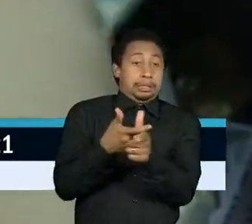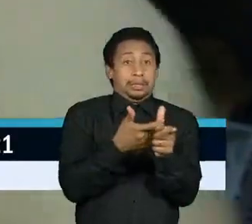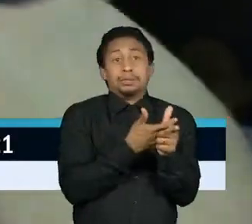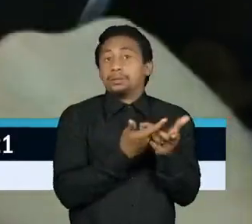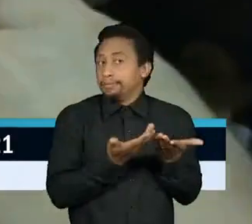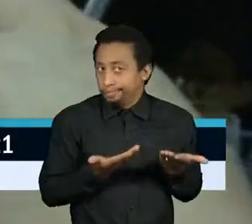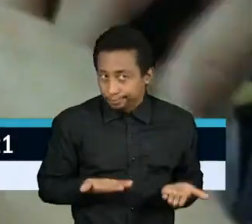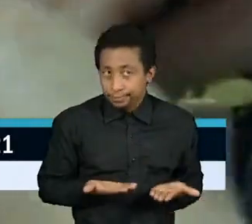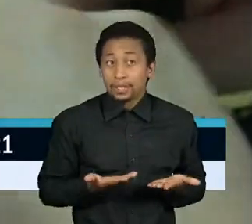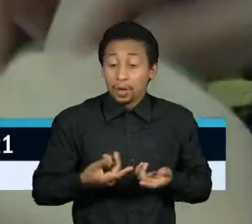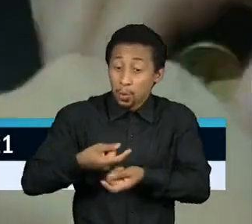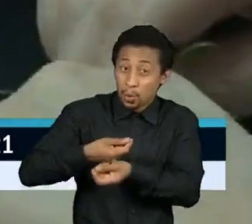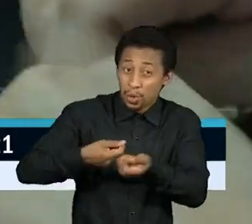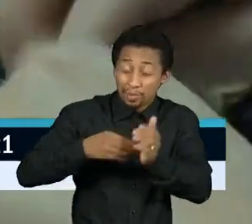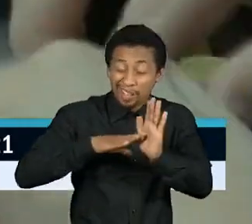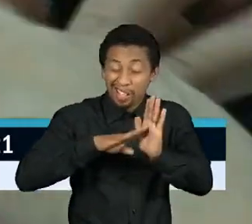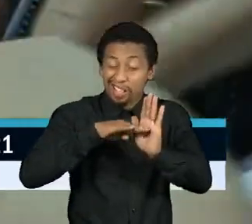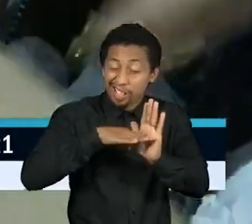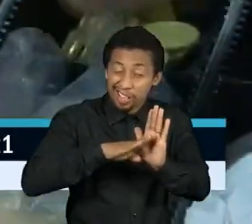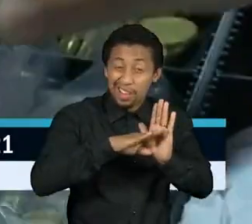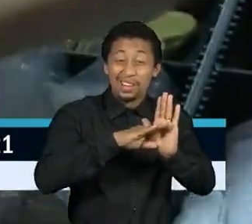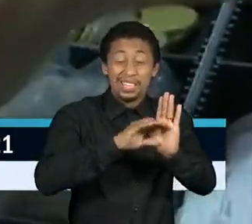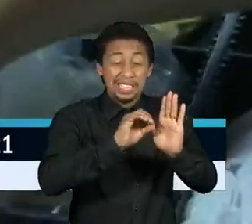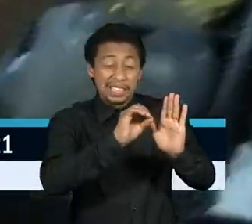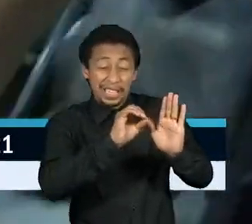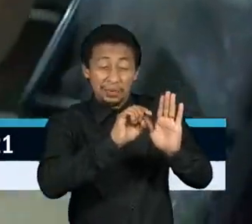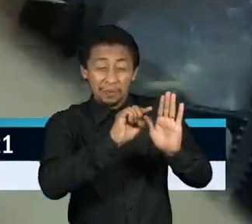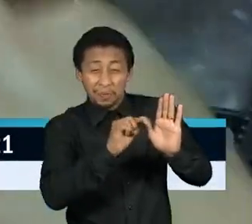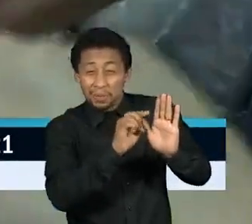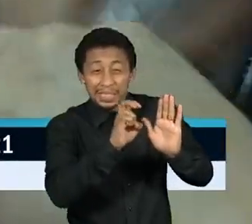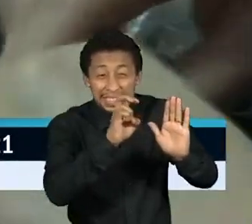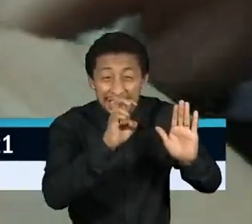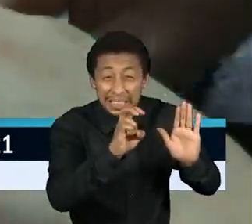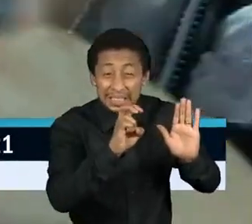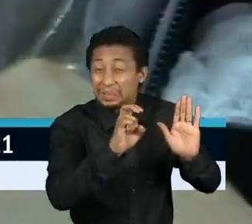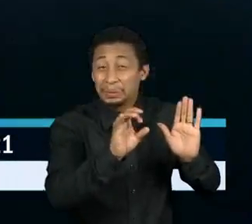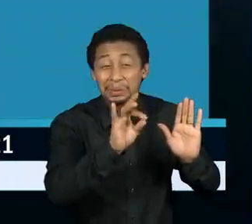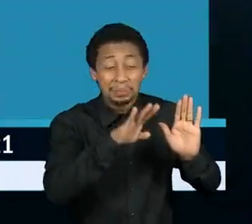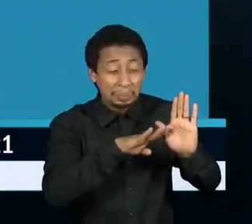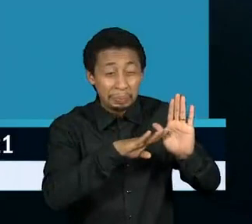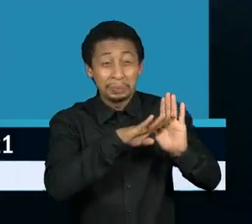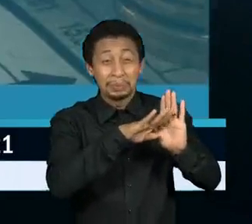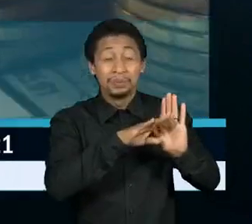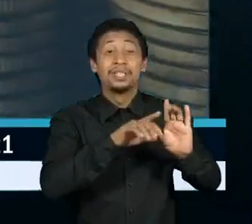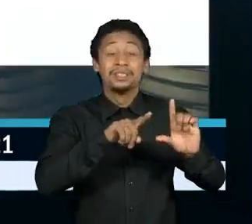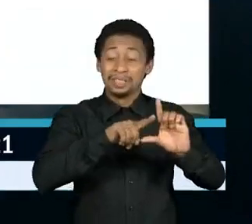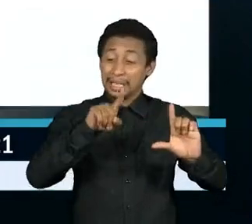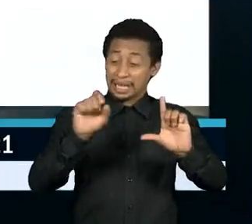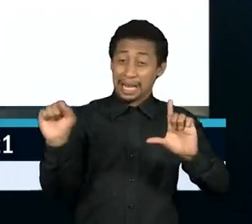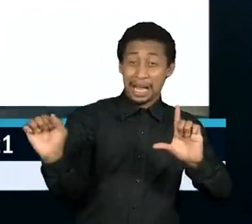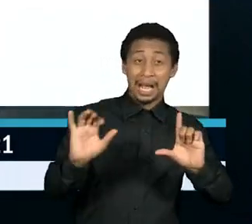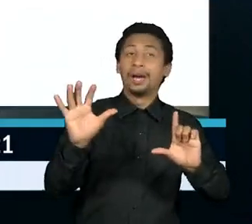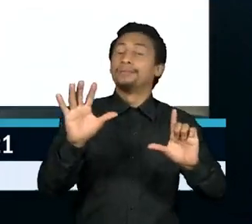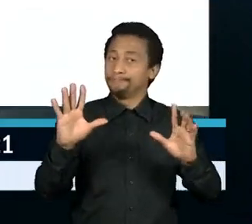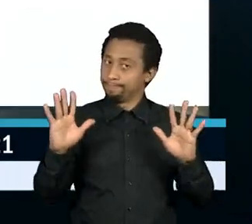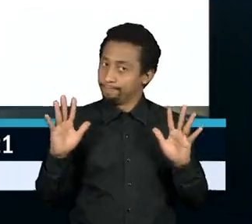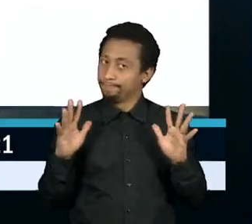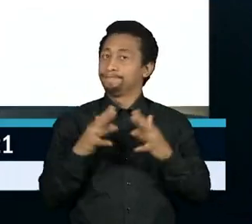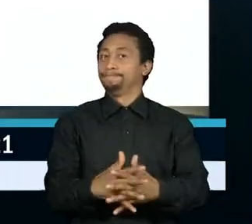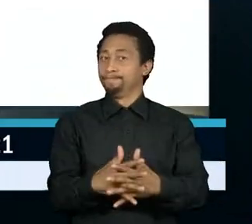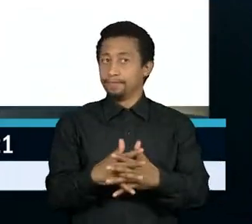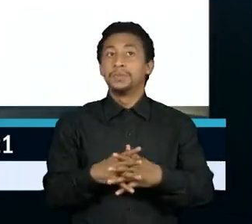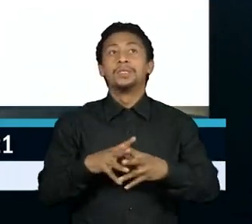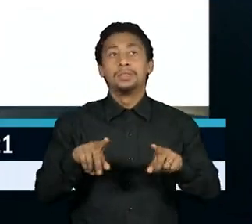crescimento em banho-maria, próximo do zero, com alta persistente dos preços. Ou ainda corremos o risco de cair na